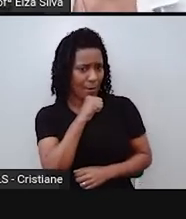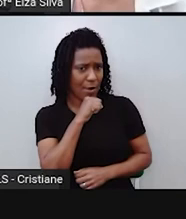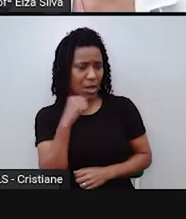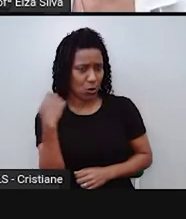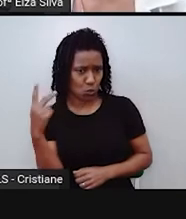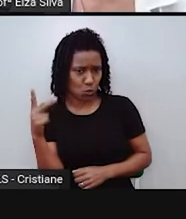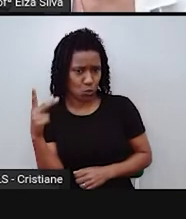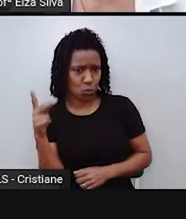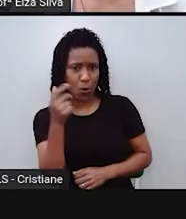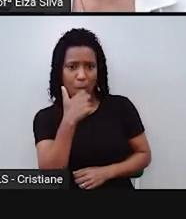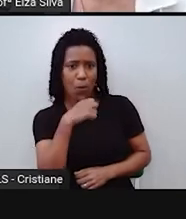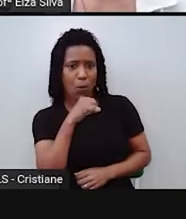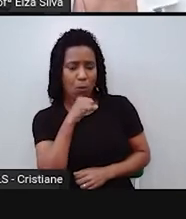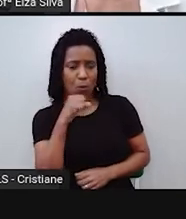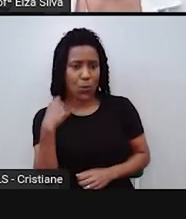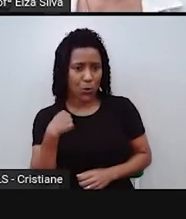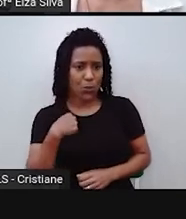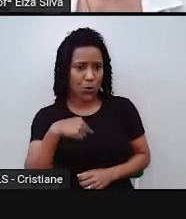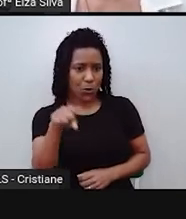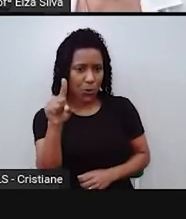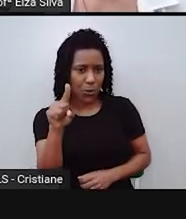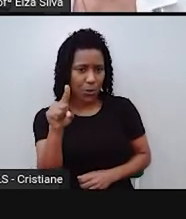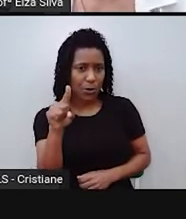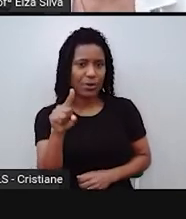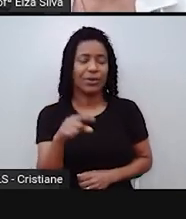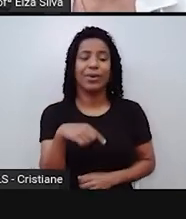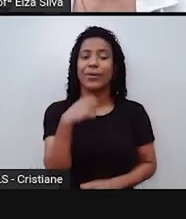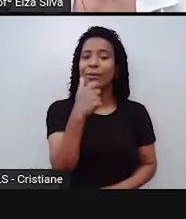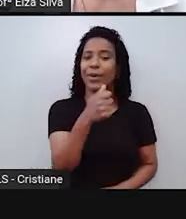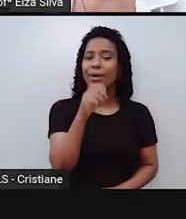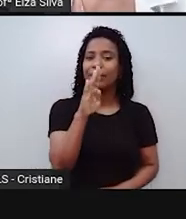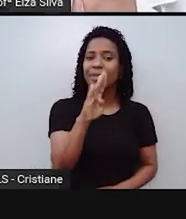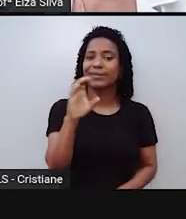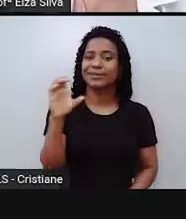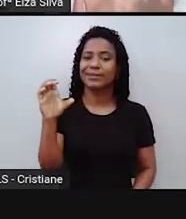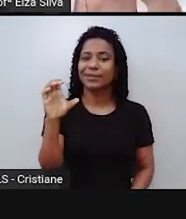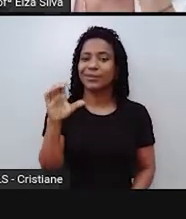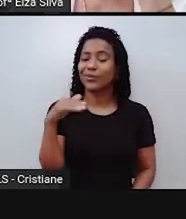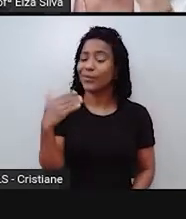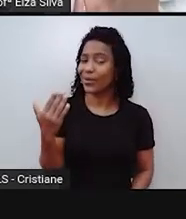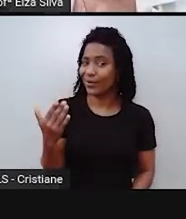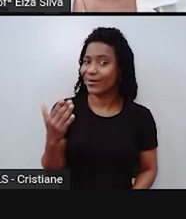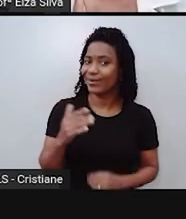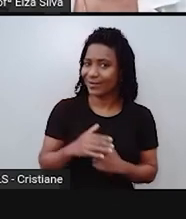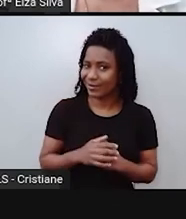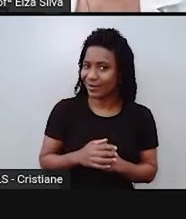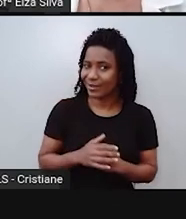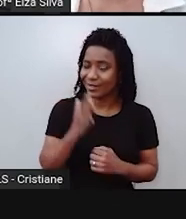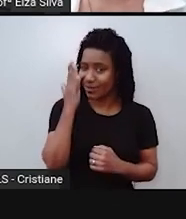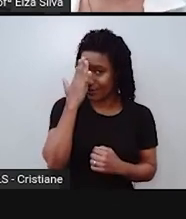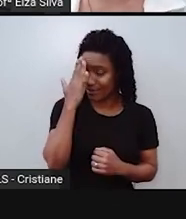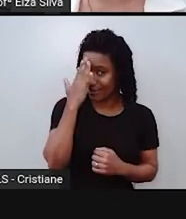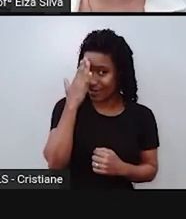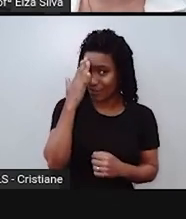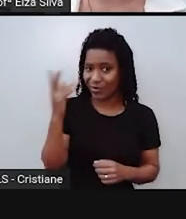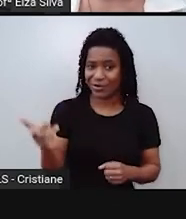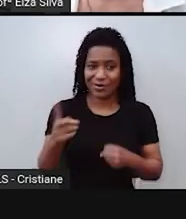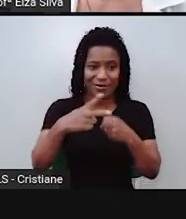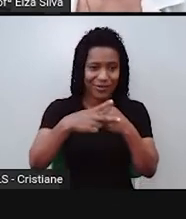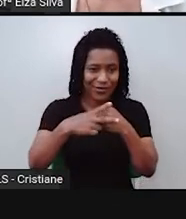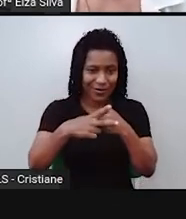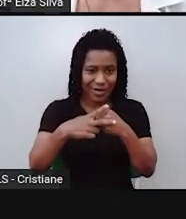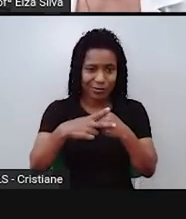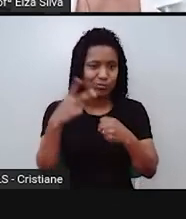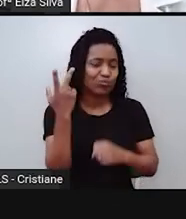a forma verbal correta? Come, came ou come? Sabemos, então, que o verbo, ele vem na sua forma normal.